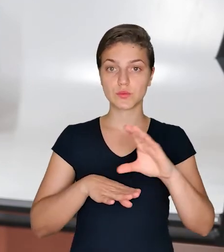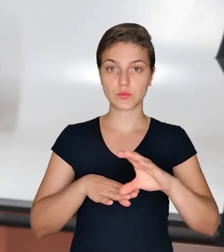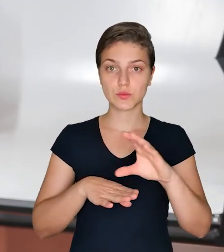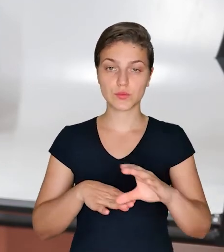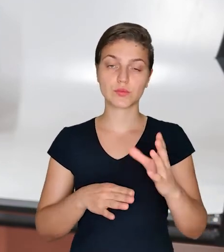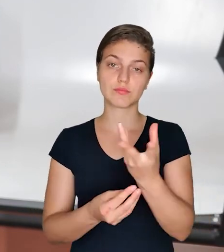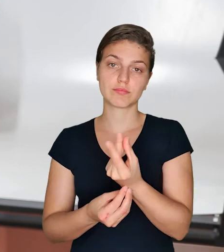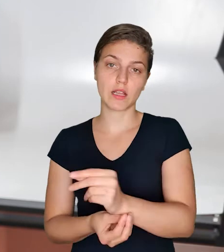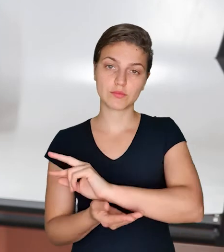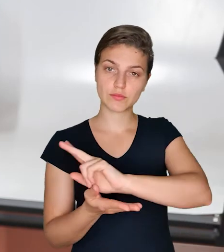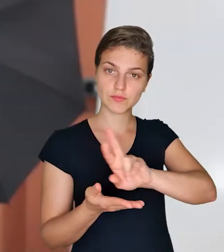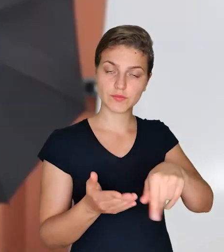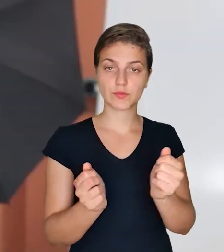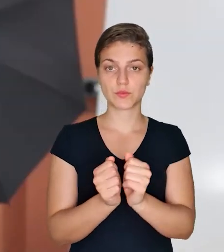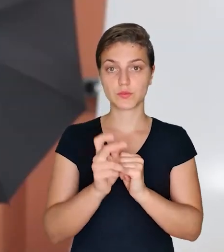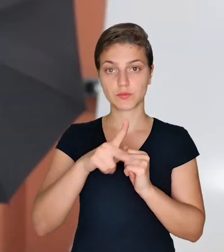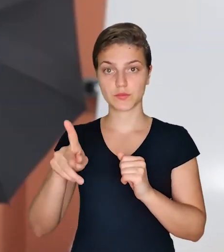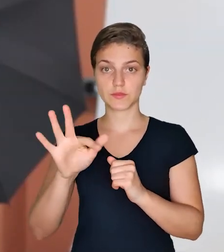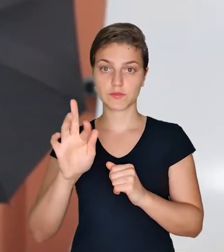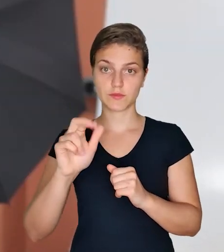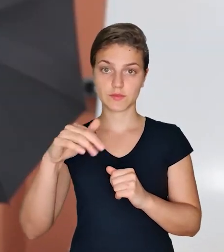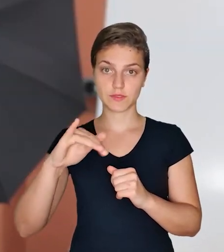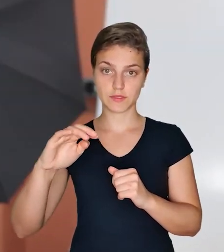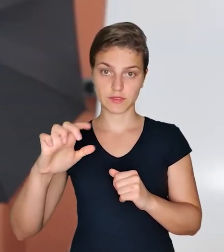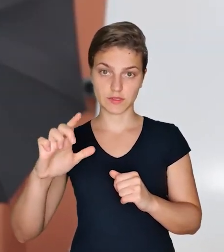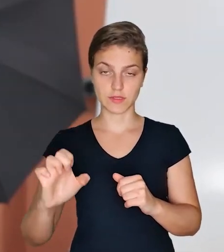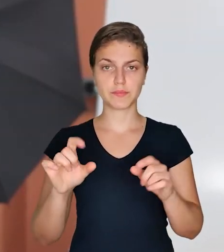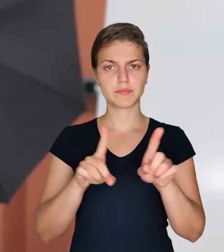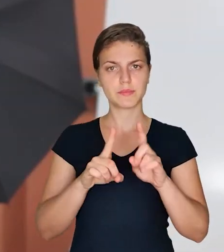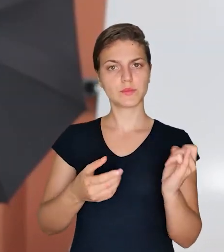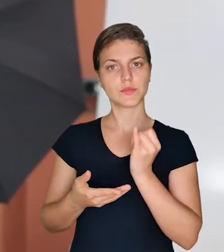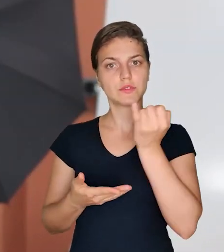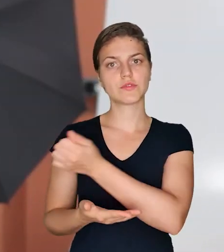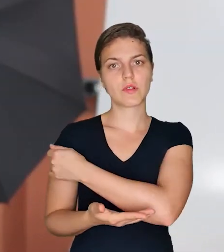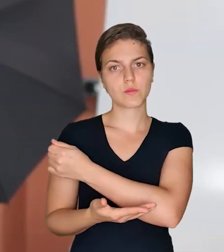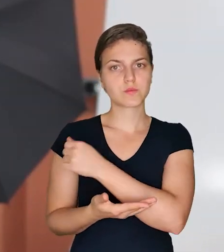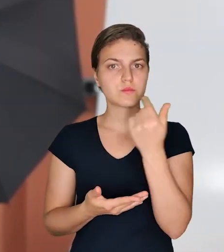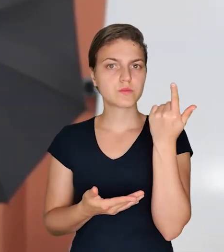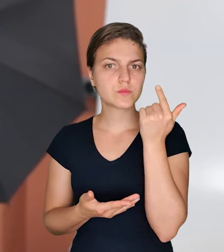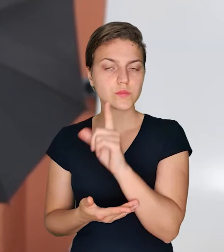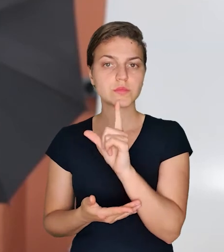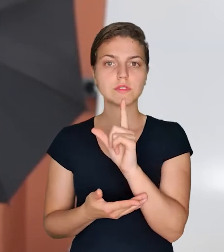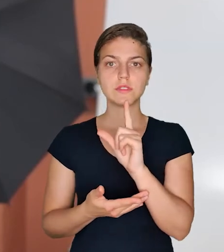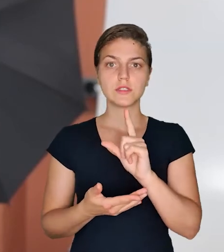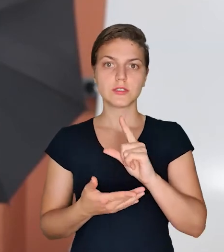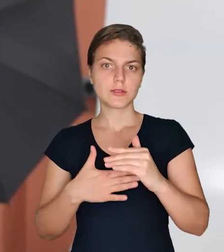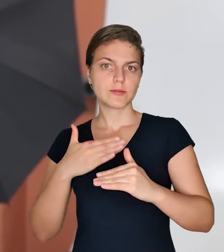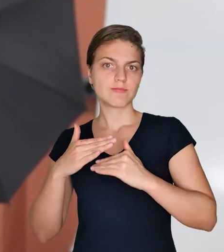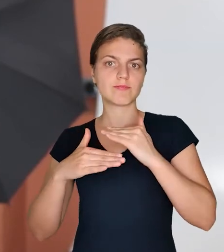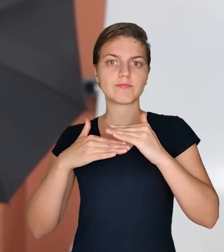professora Francielle Munhon. Também é importante que os nossos alunos sejam capazes de transcender e